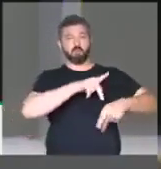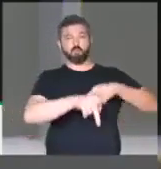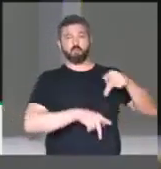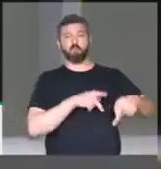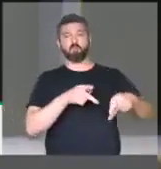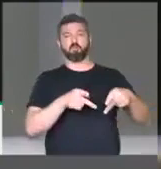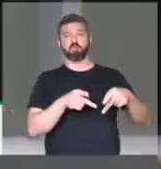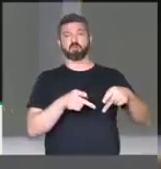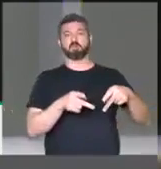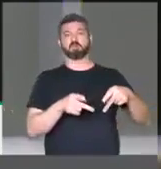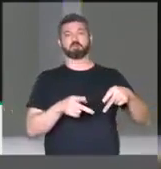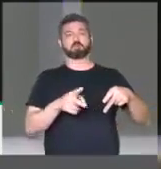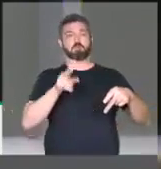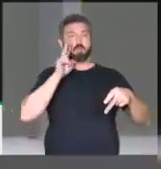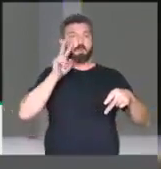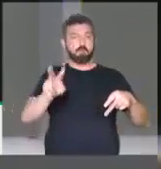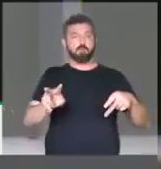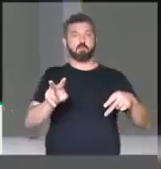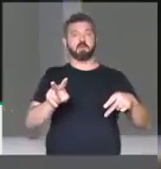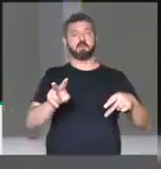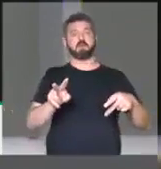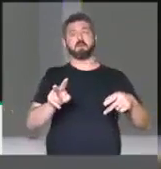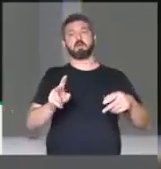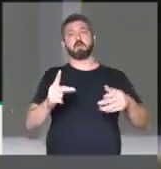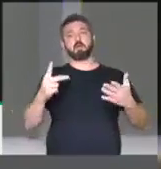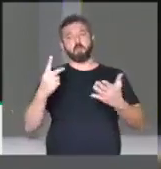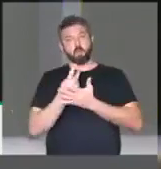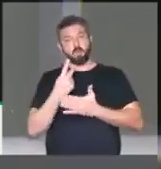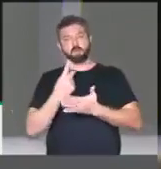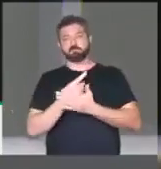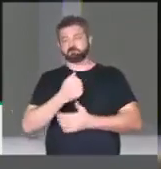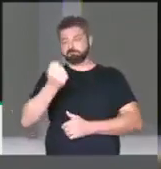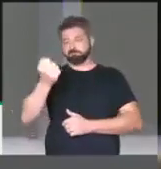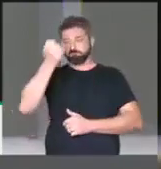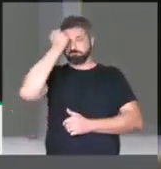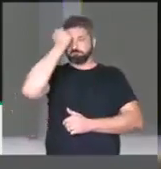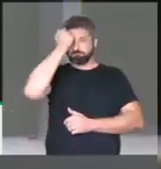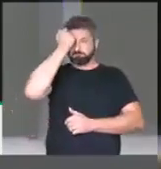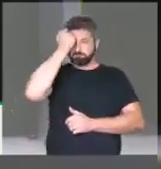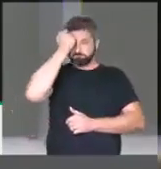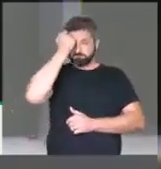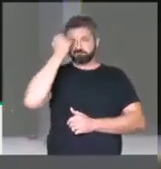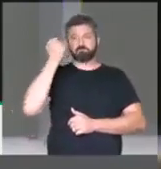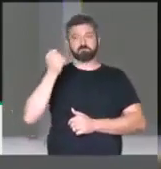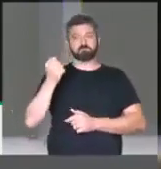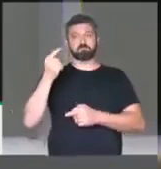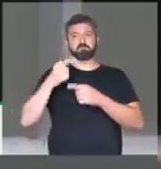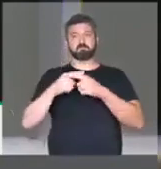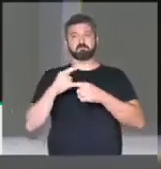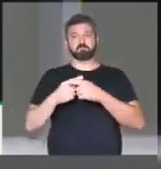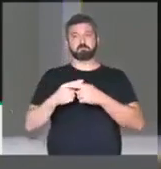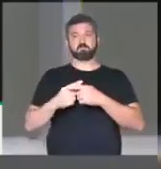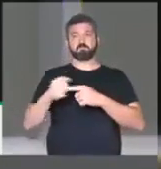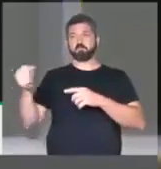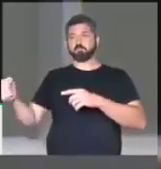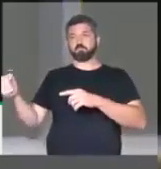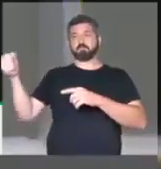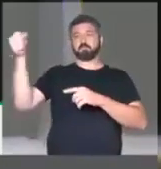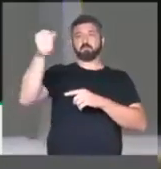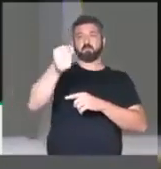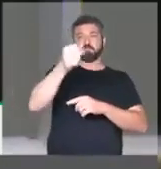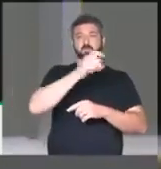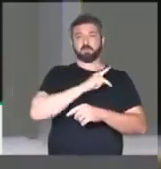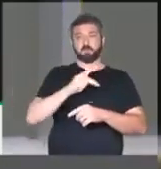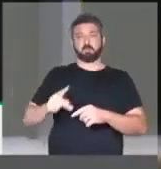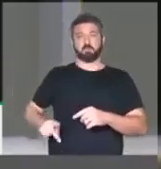vê o erro que cometeu colocar na presidência da